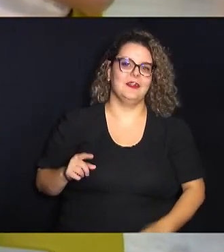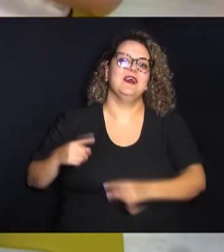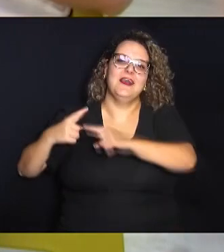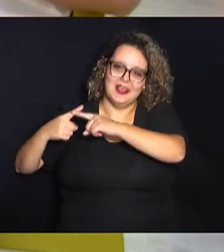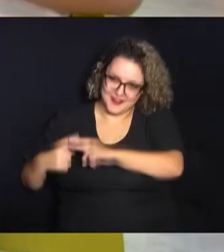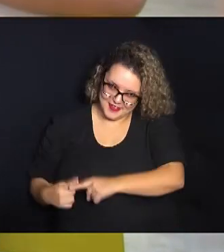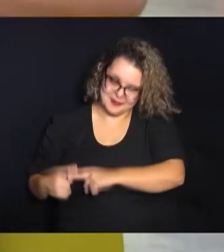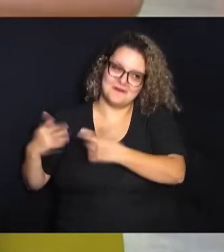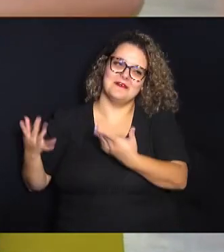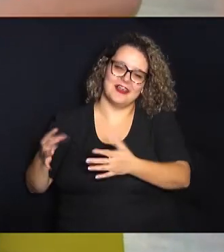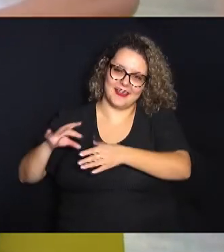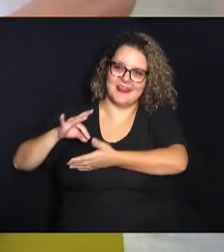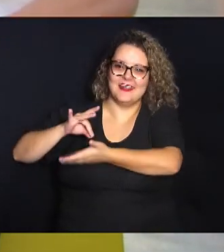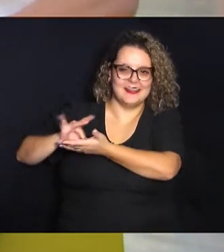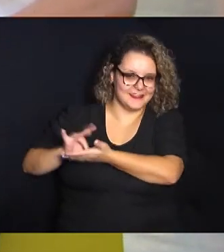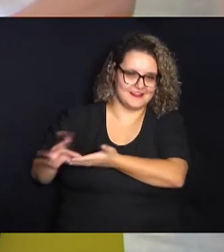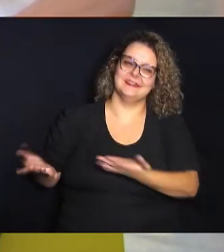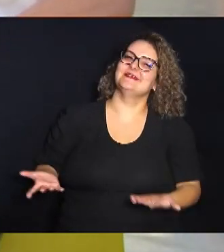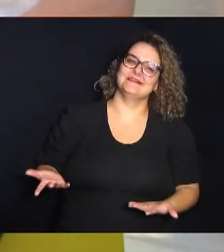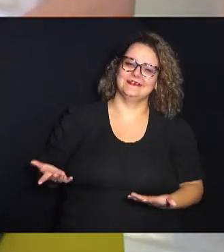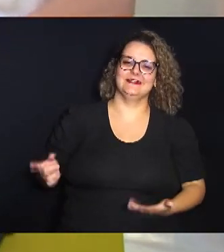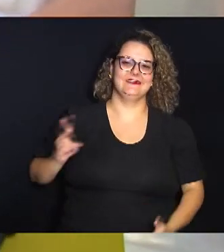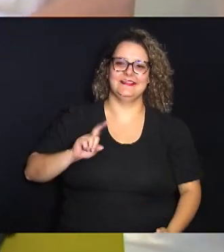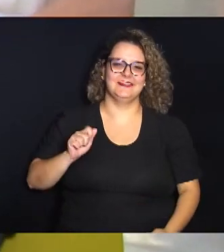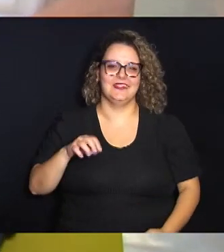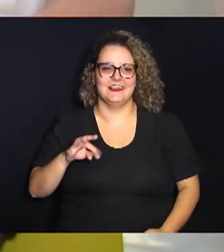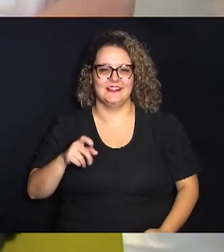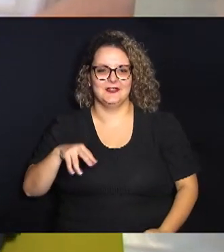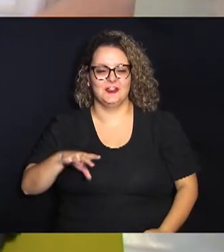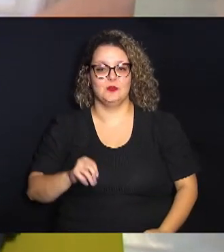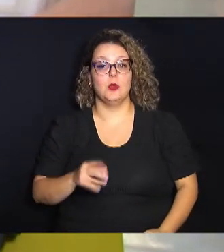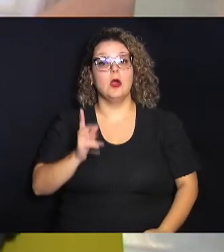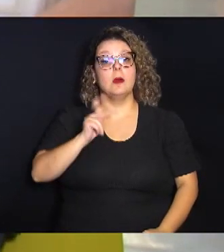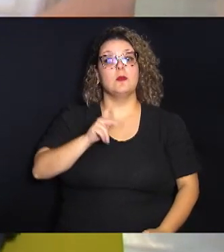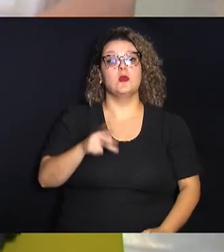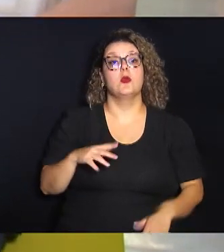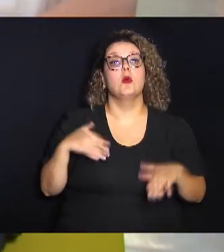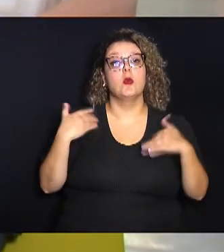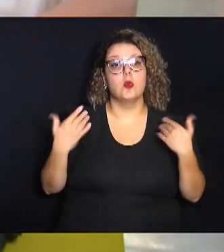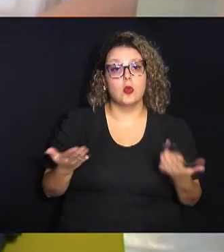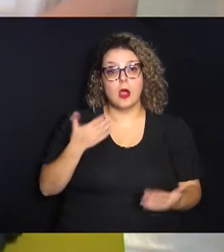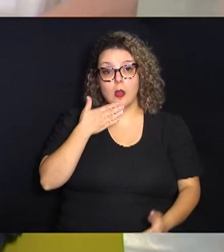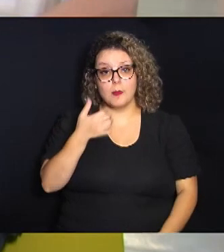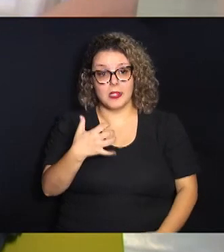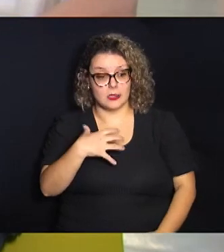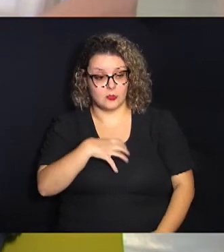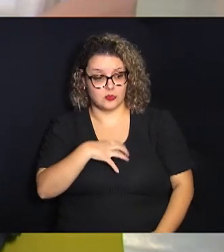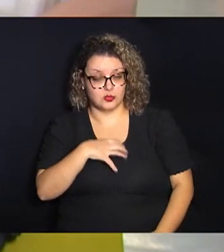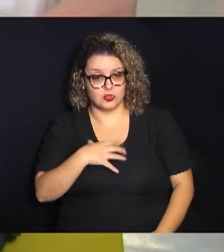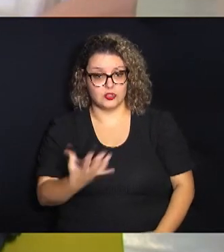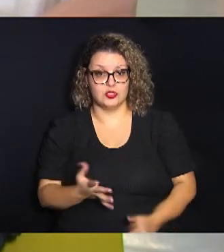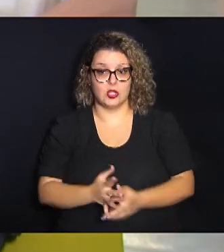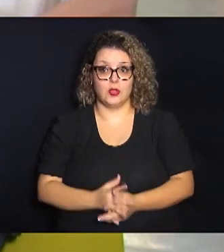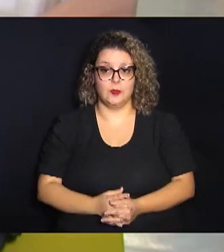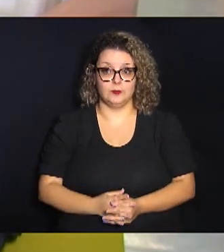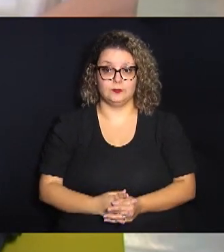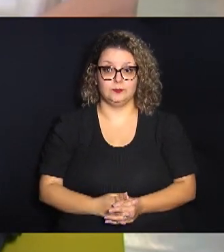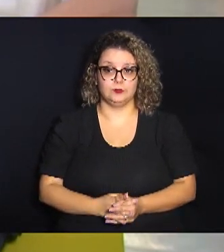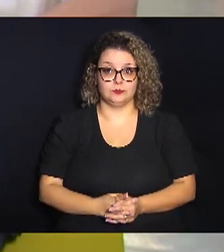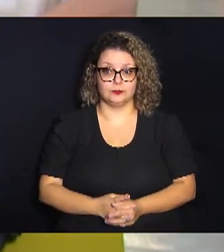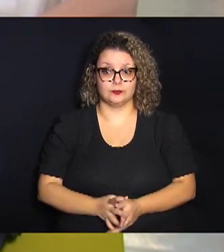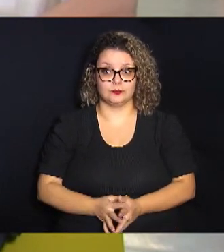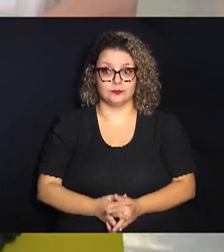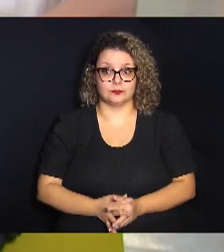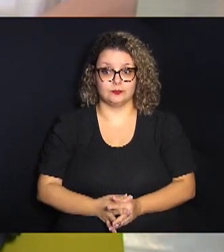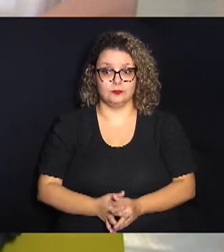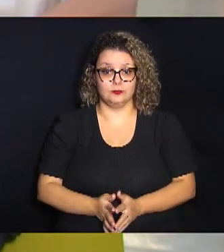rivais mesmo são adversários mas é um antônimo bom vamos lá professor qual que é a melhor maneira de você não é